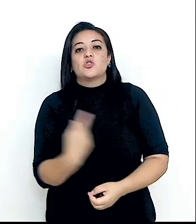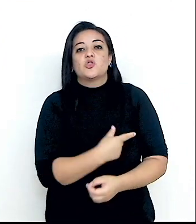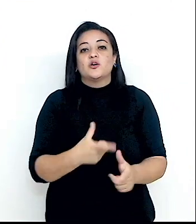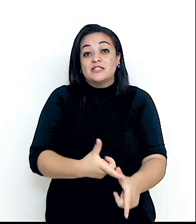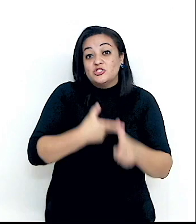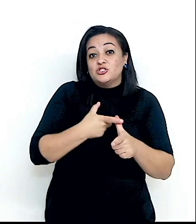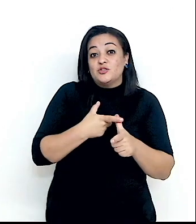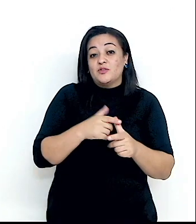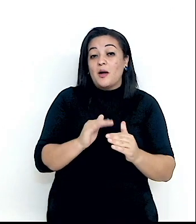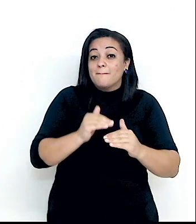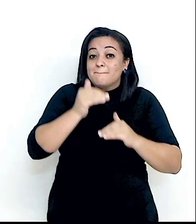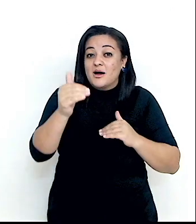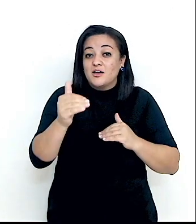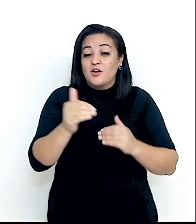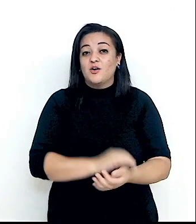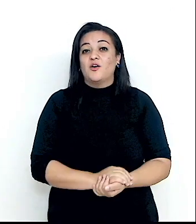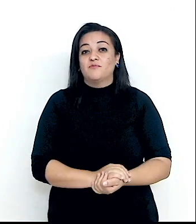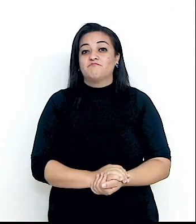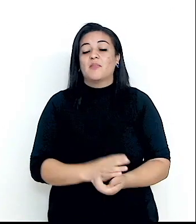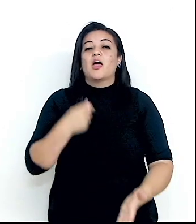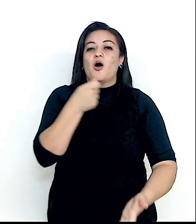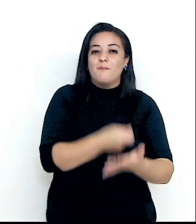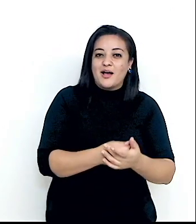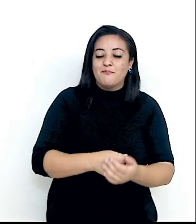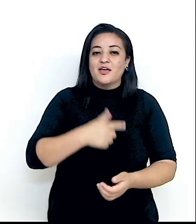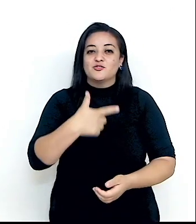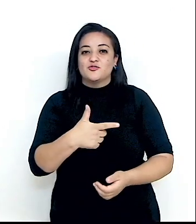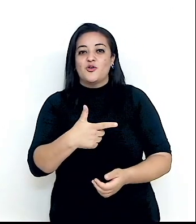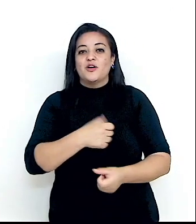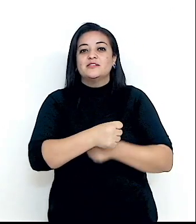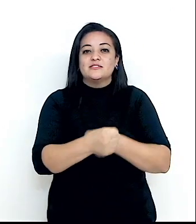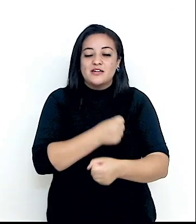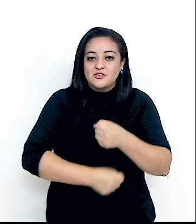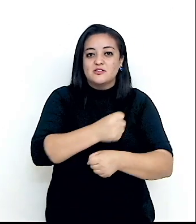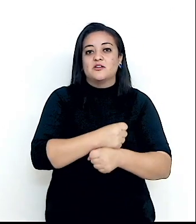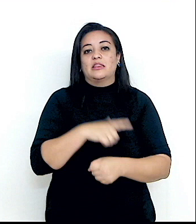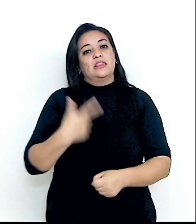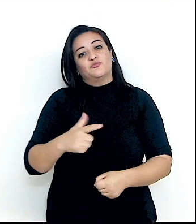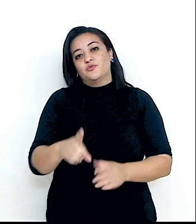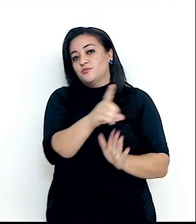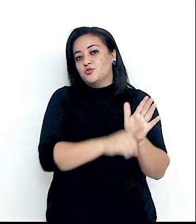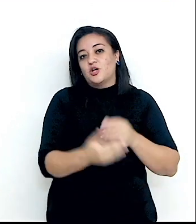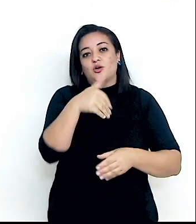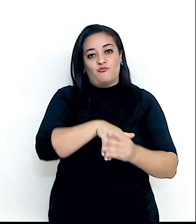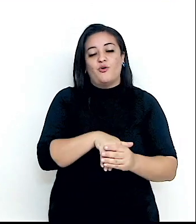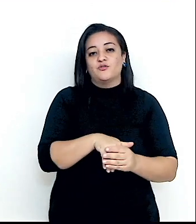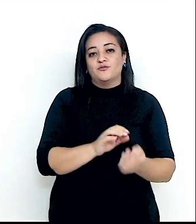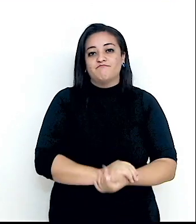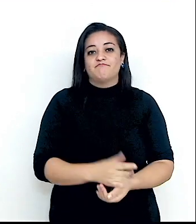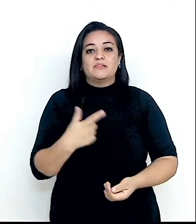superior às contribuições dos dois anos anteriores, perdemos o direito a voto, perdemos